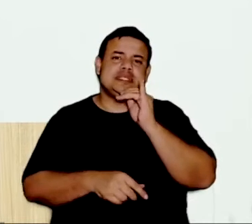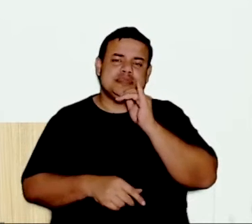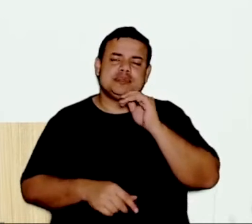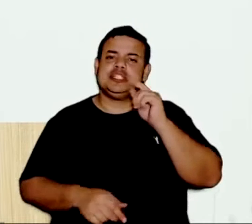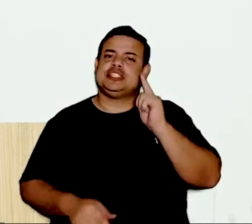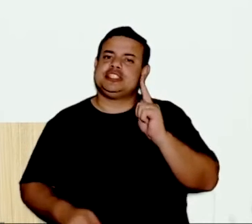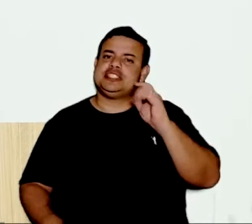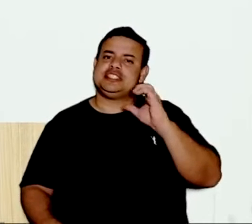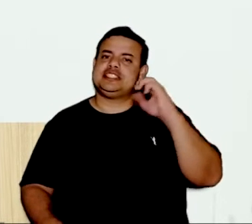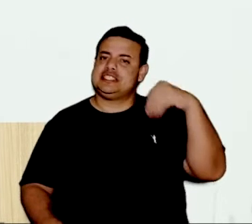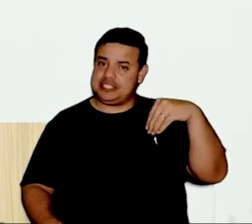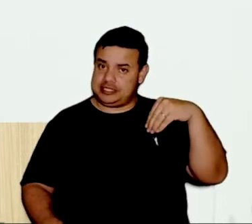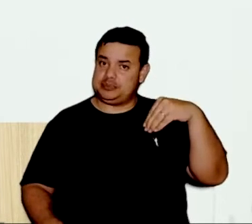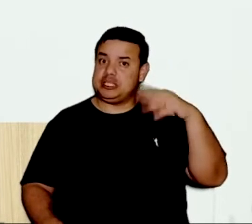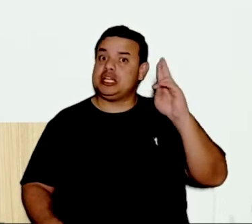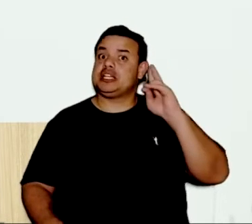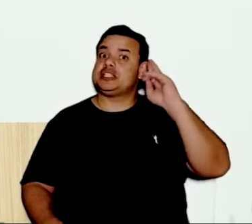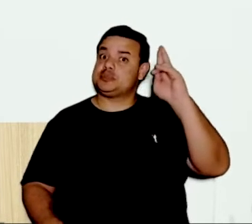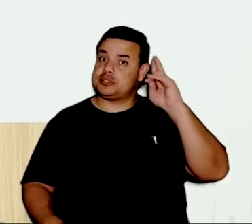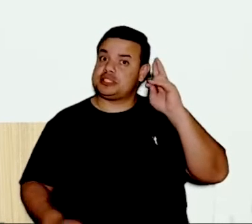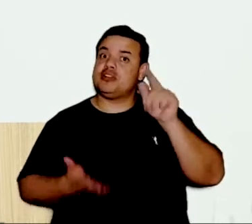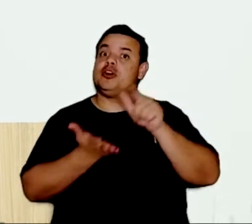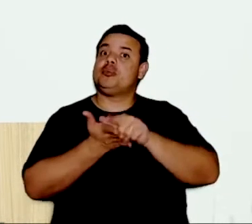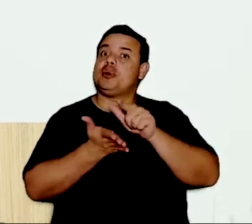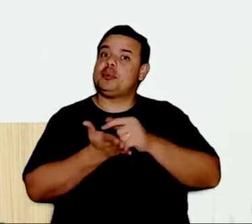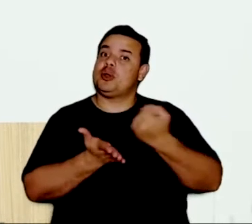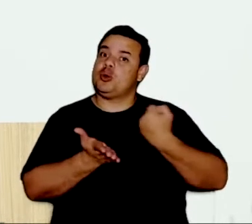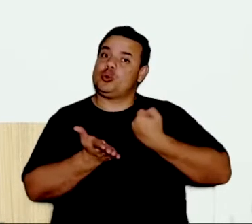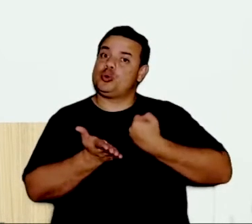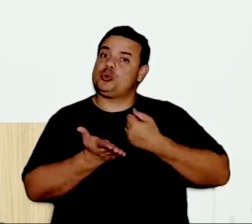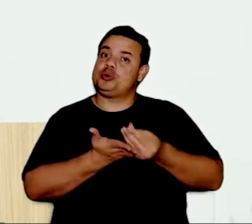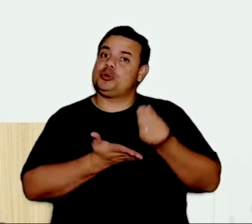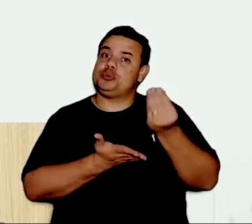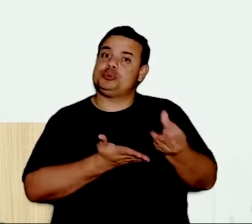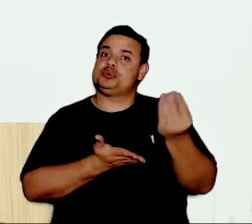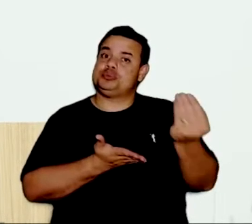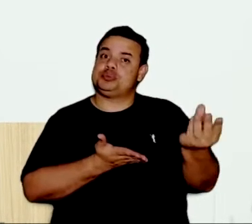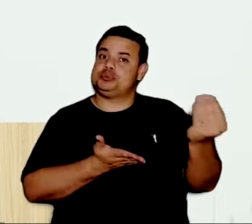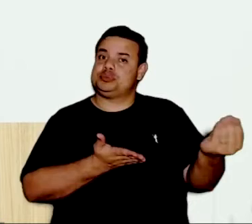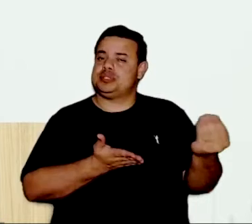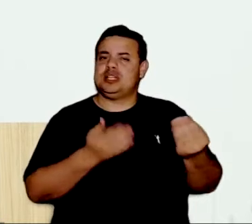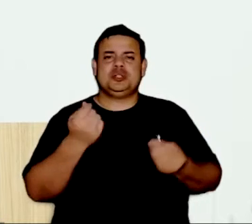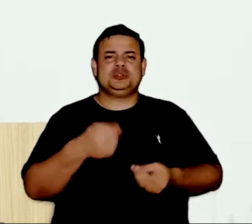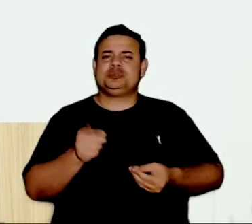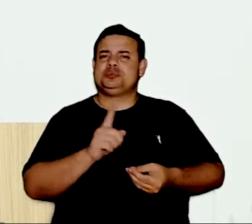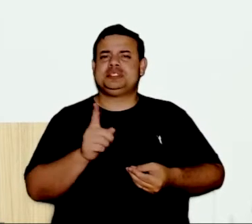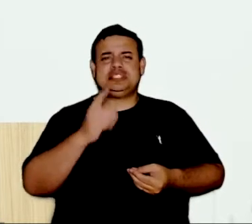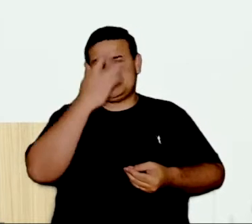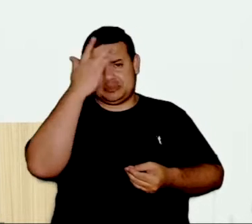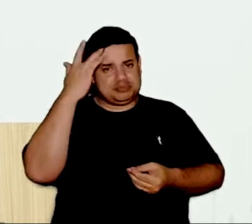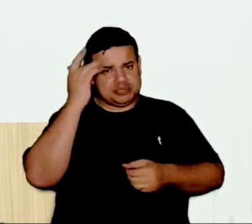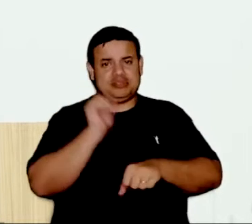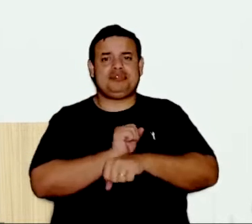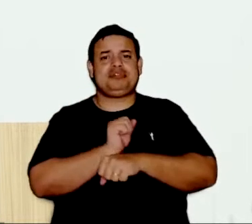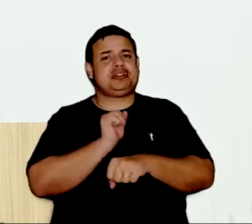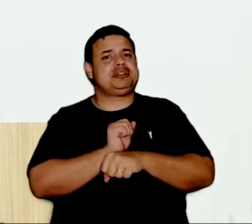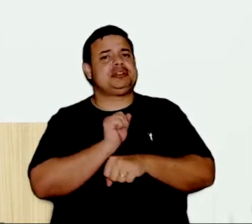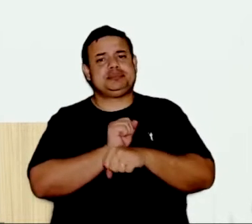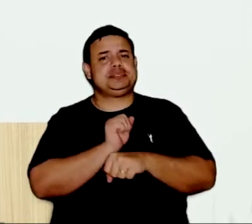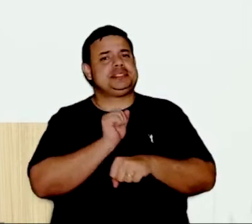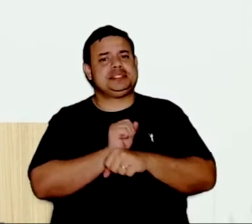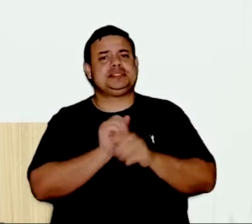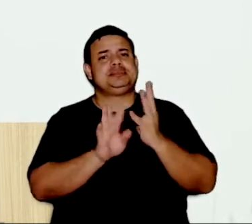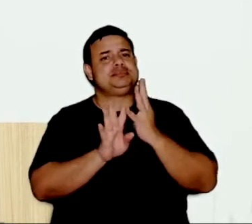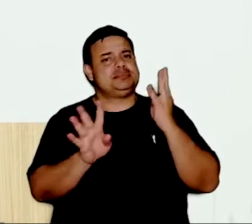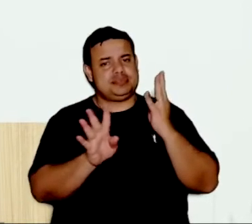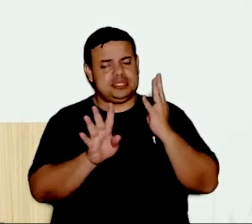por entregar essas fichas, não tem por que as pessoas ficarem ali esperando até o horário de ser atendido. Elas vão lá, retiram as fichas e voltam